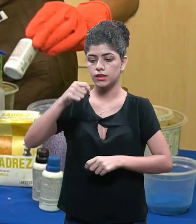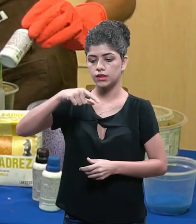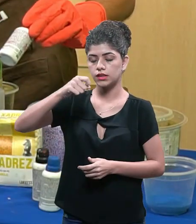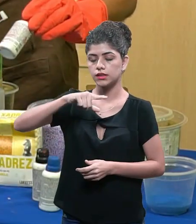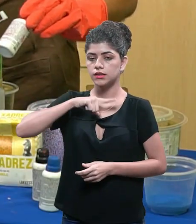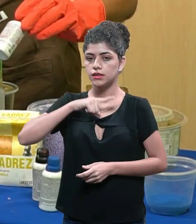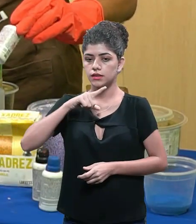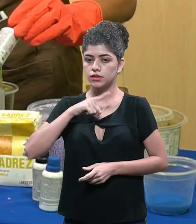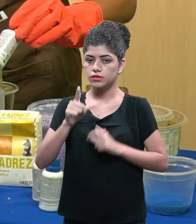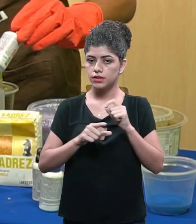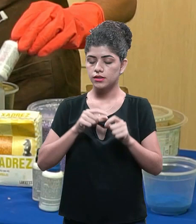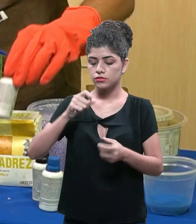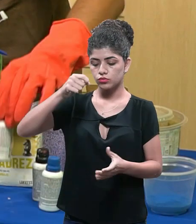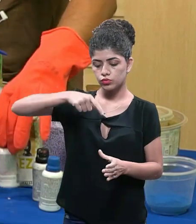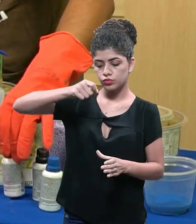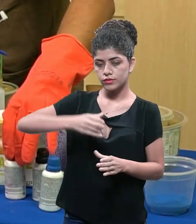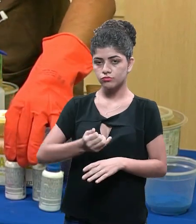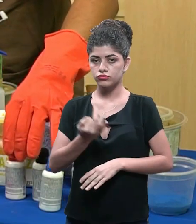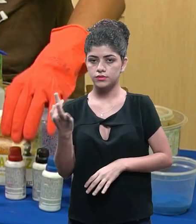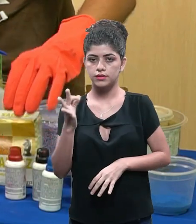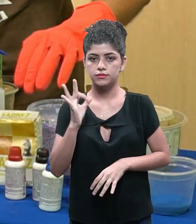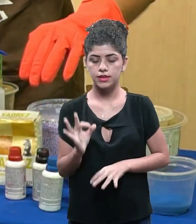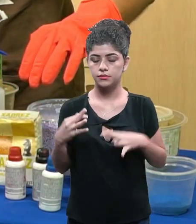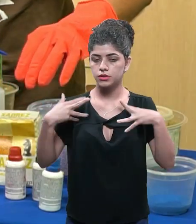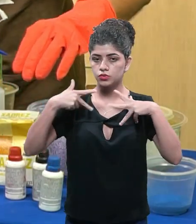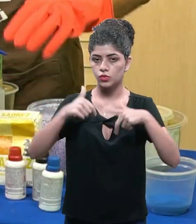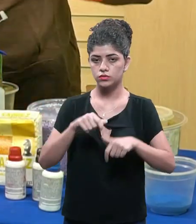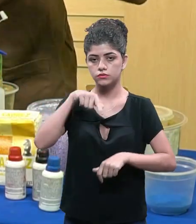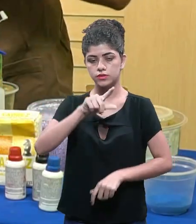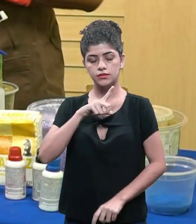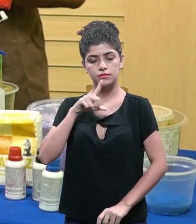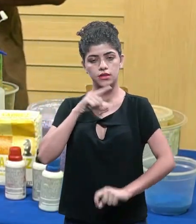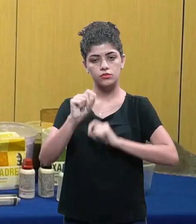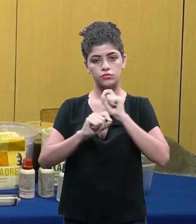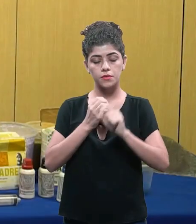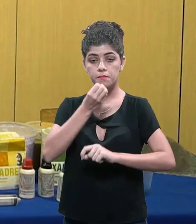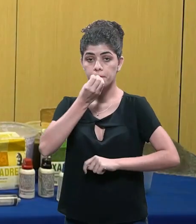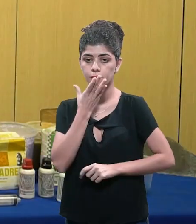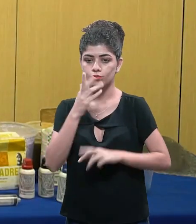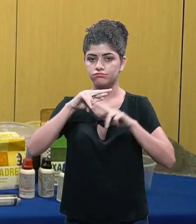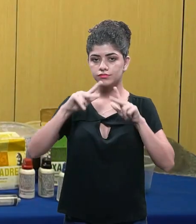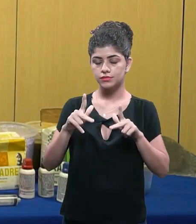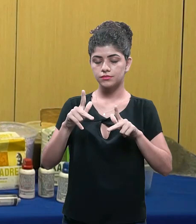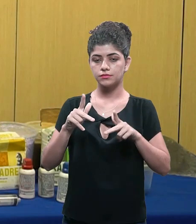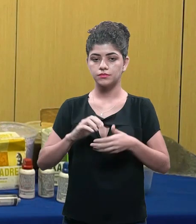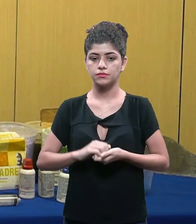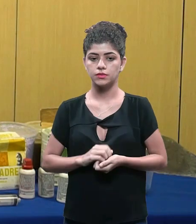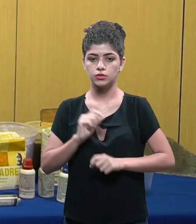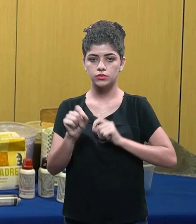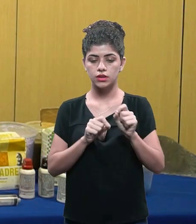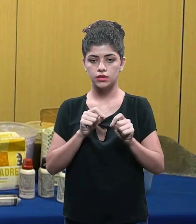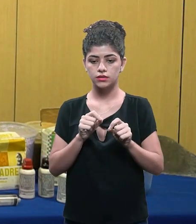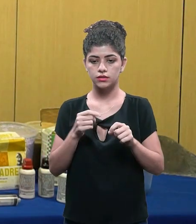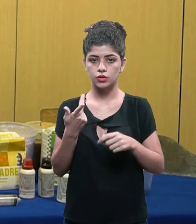líquidos você tiver uma seringa pra poder aplicar exatamente a quantidade pra todos pra que você tenha uma boa